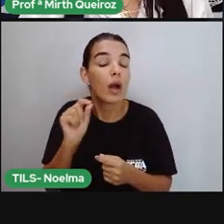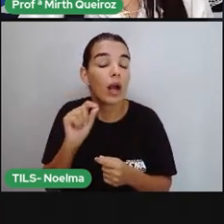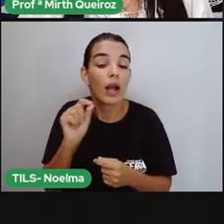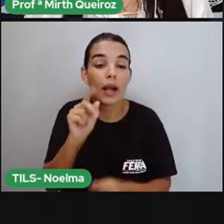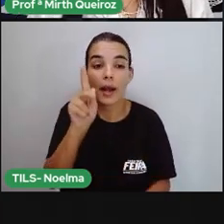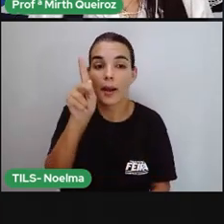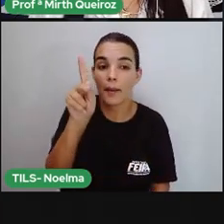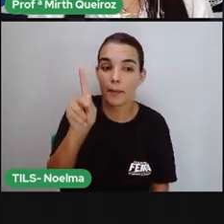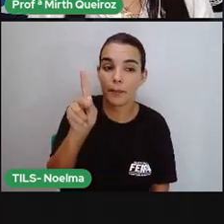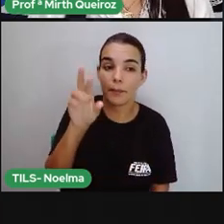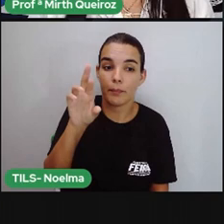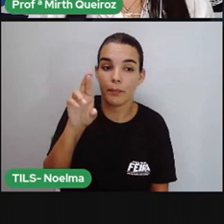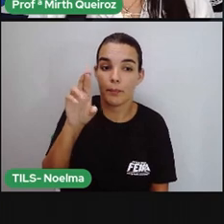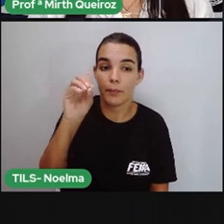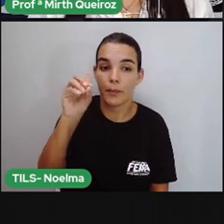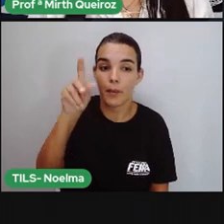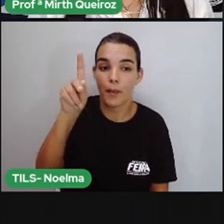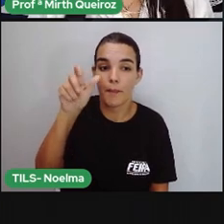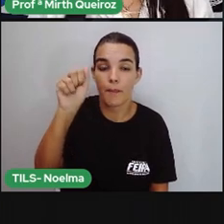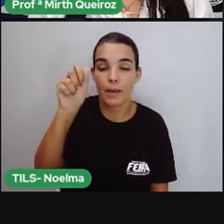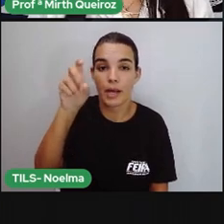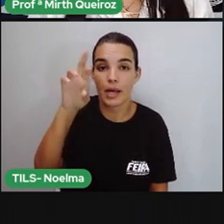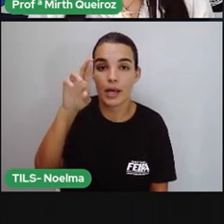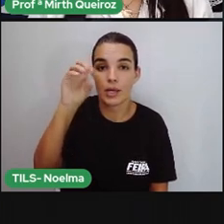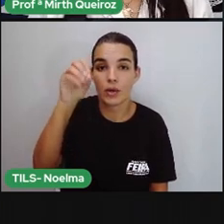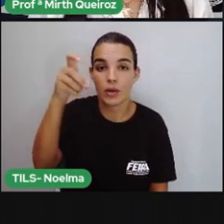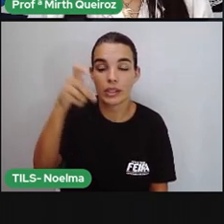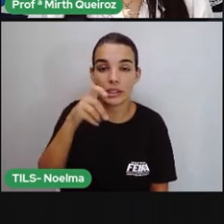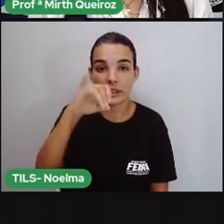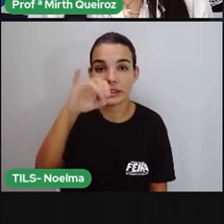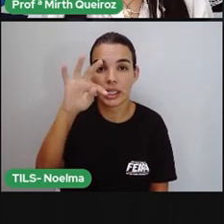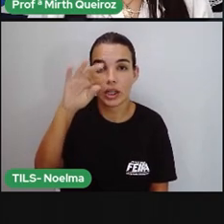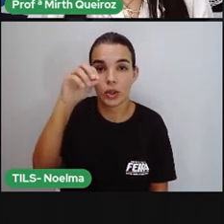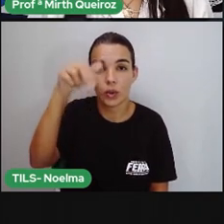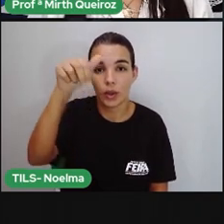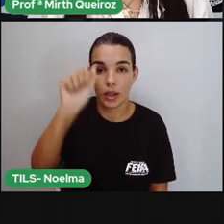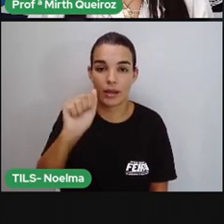vai ser uma palavra proparoxítona, certo?